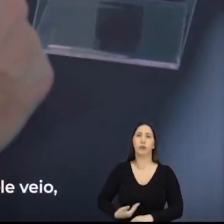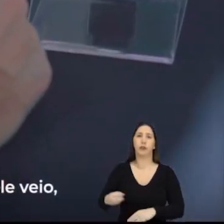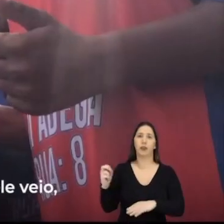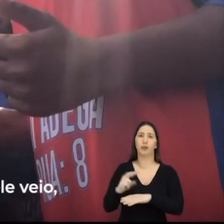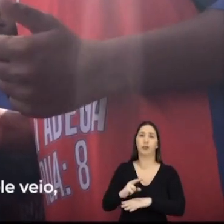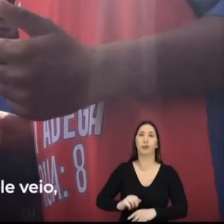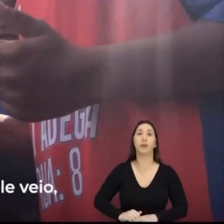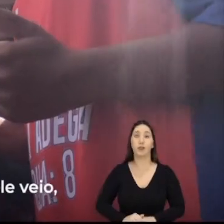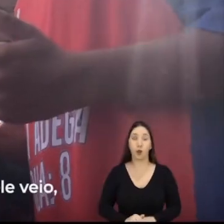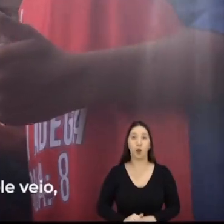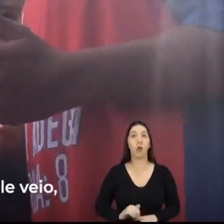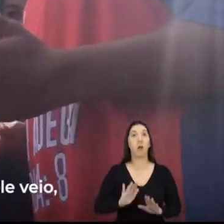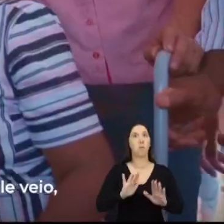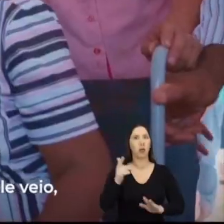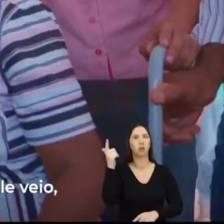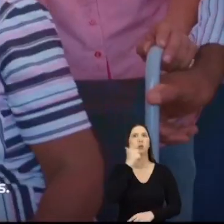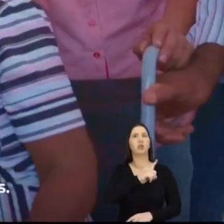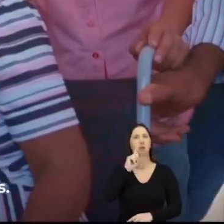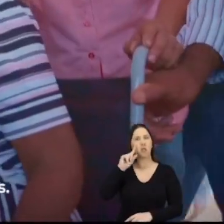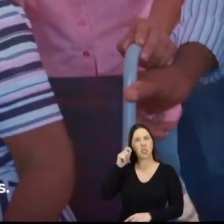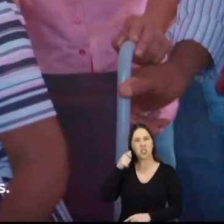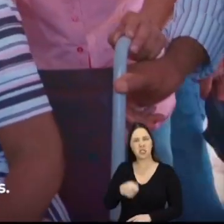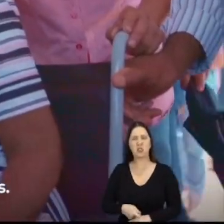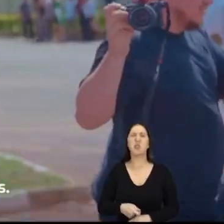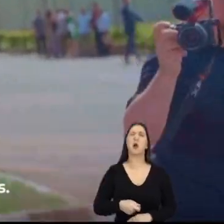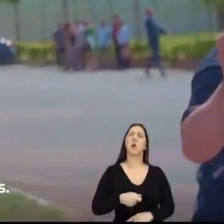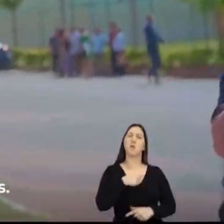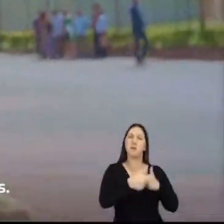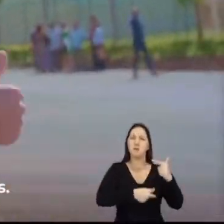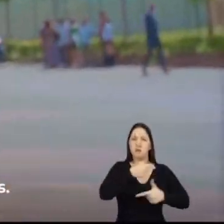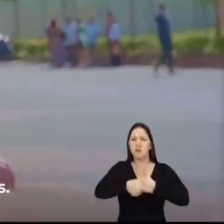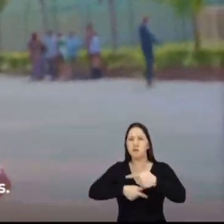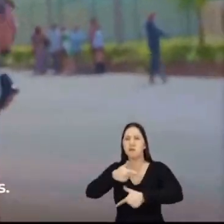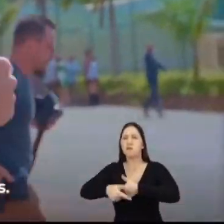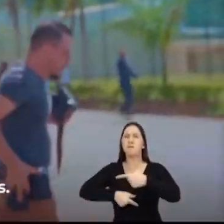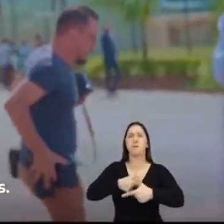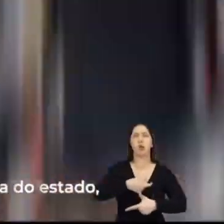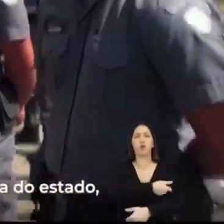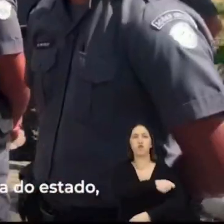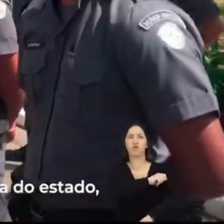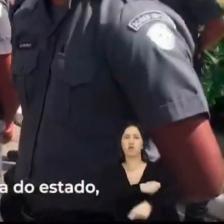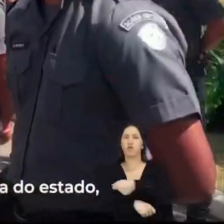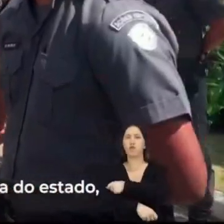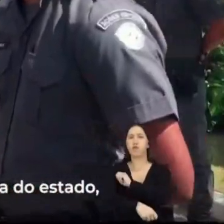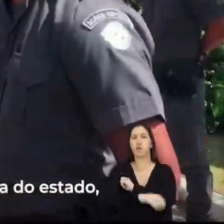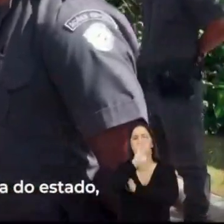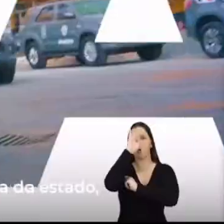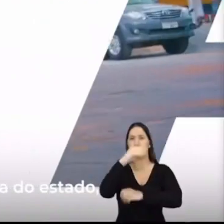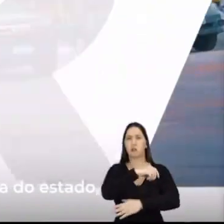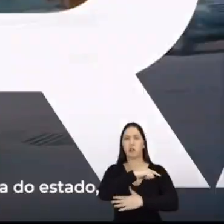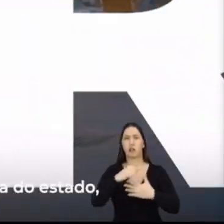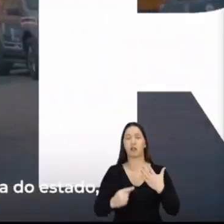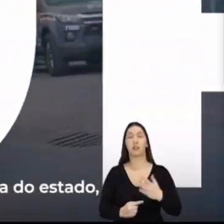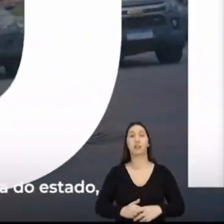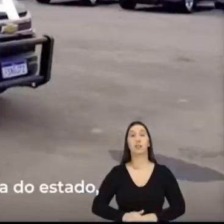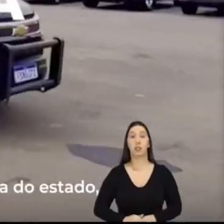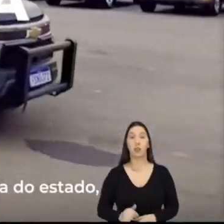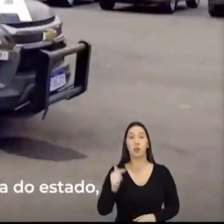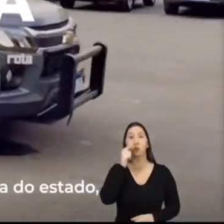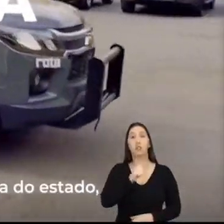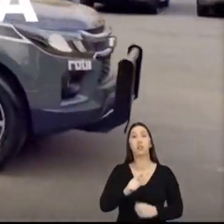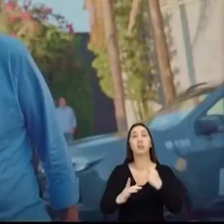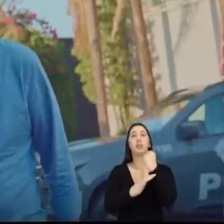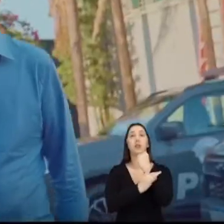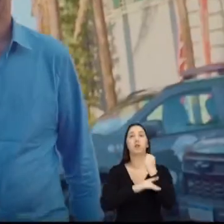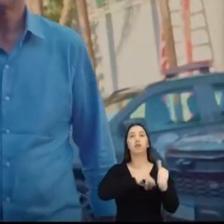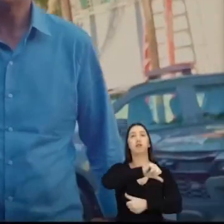Rodrigo tomou decisões que mostram a que ele veio, a sua determinação e as suas prioridades. Rodrigo mudou o comando das forças de segurança